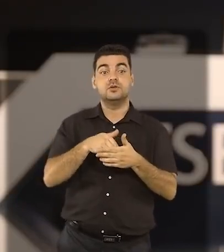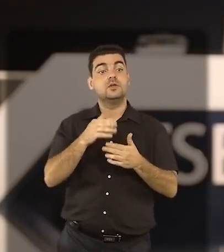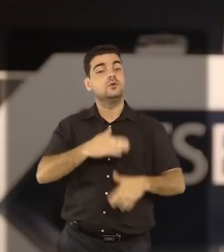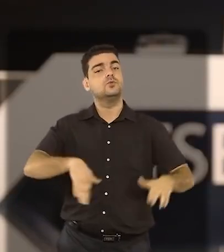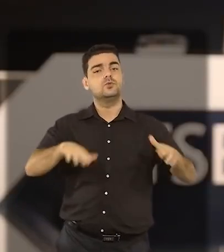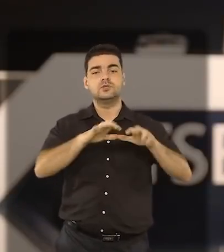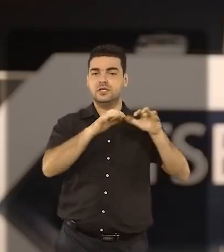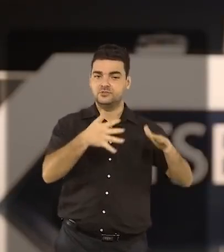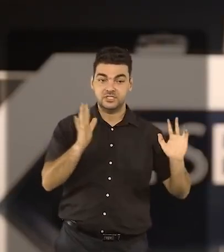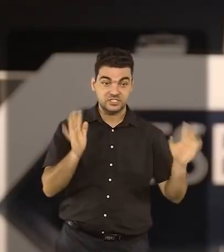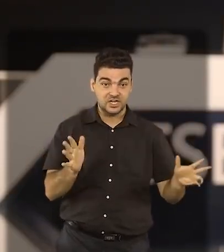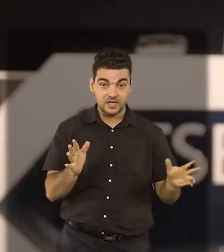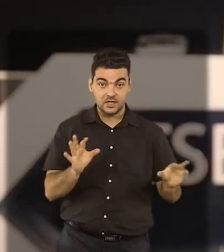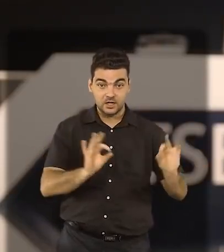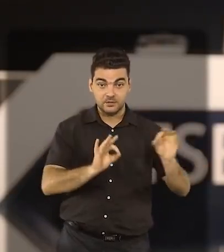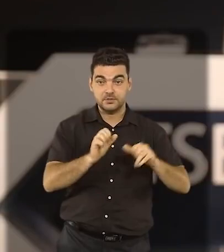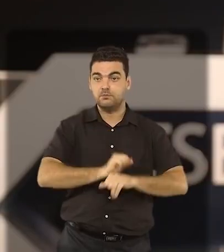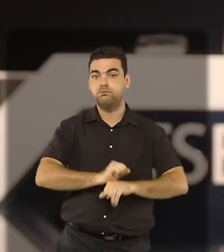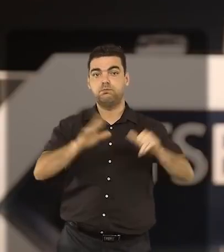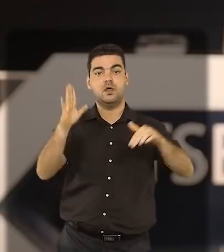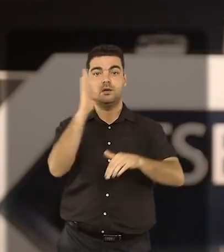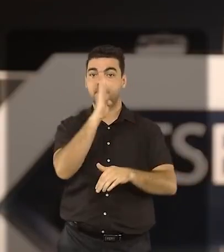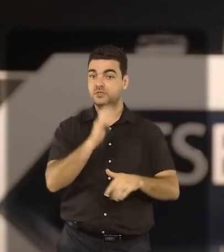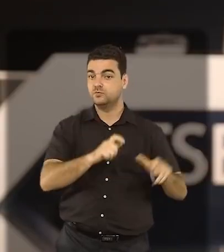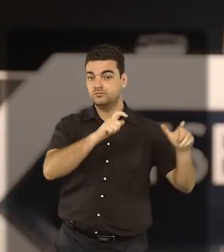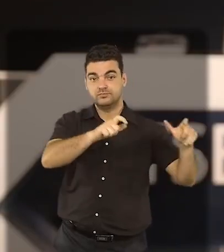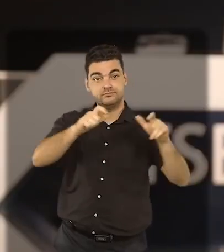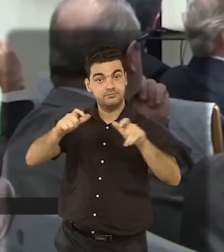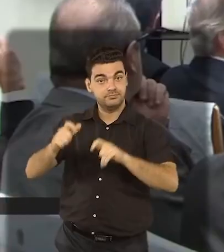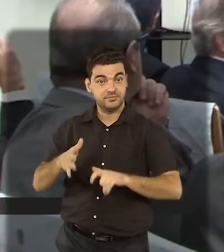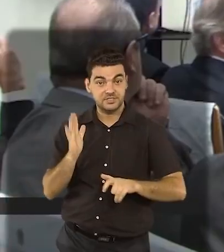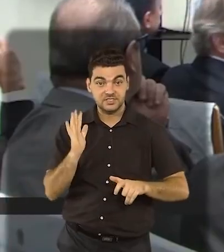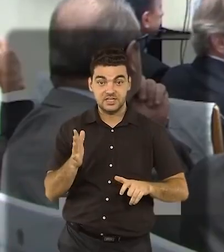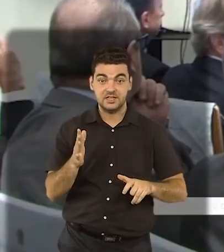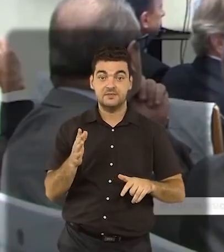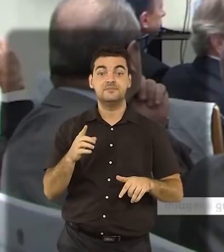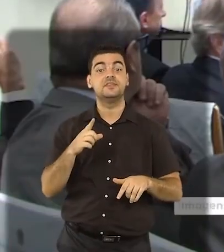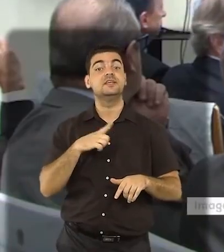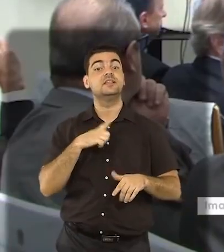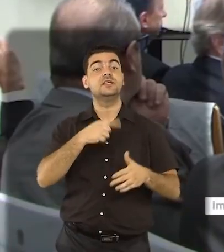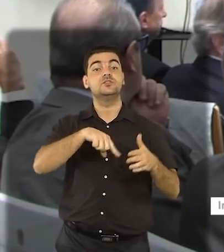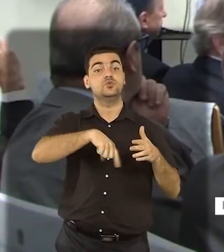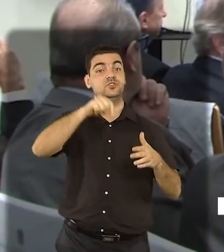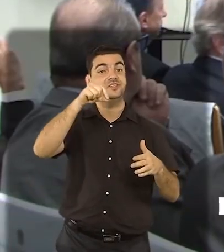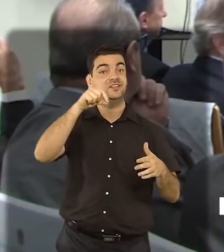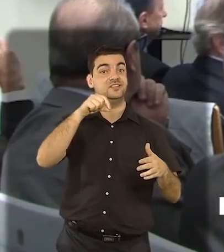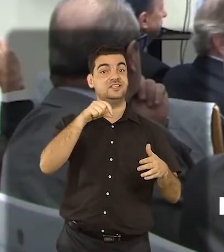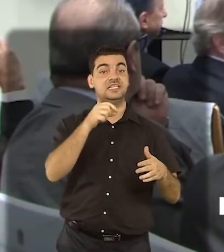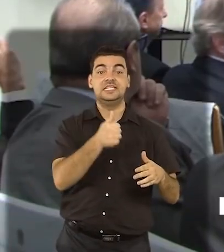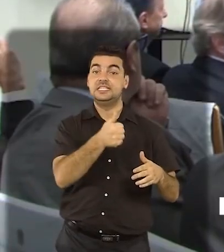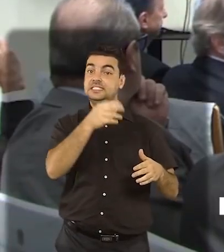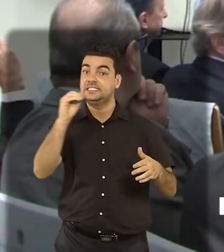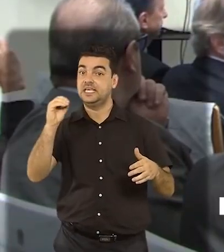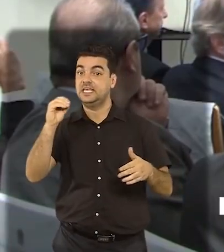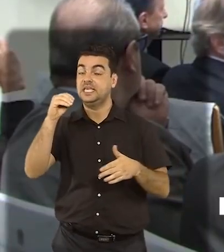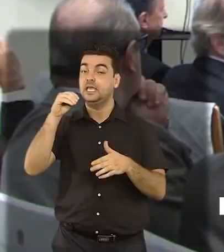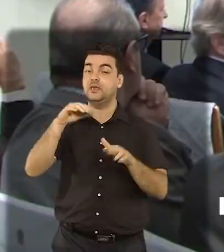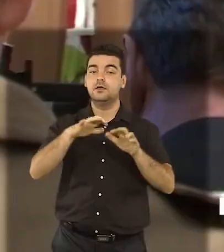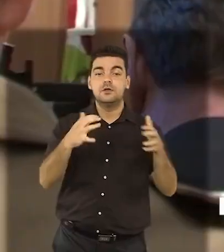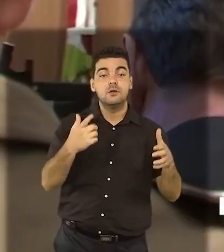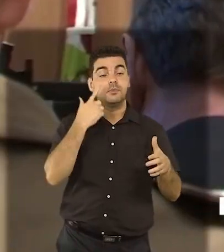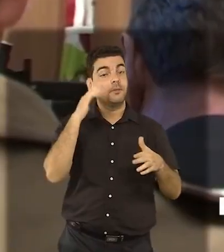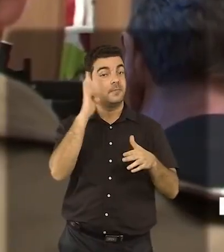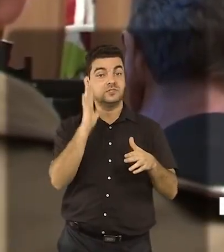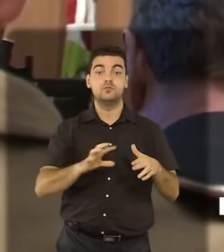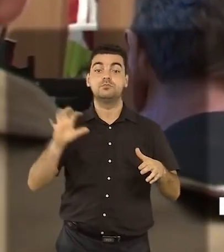as urnas já prontas e distribuídas aos locais de votação, são sorteadas cerca de 100 urnas em todo o